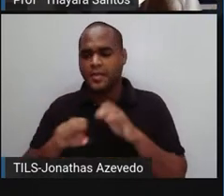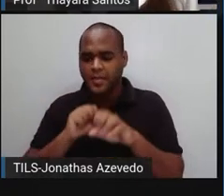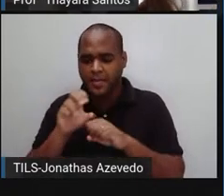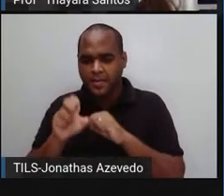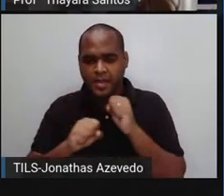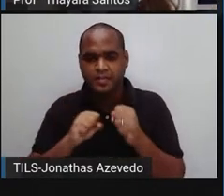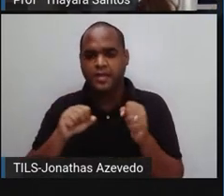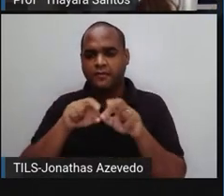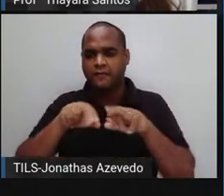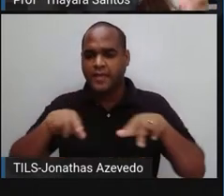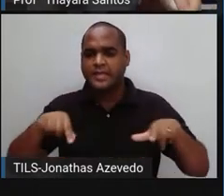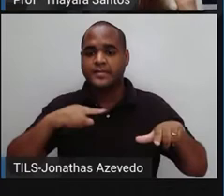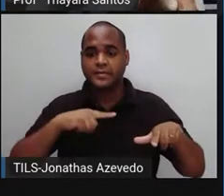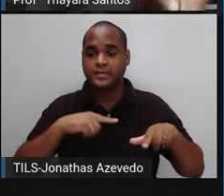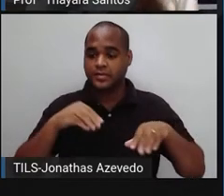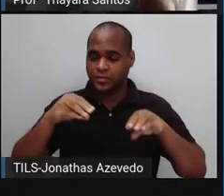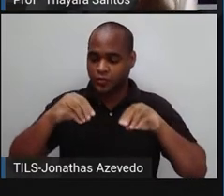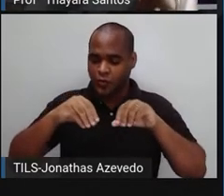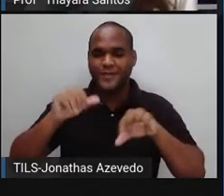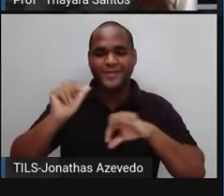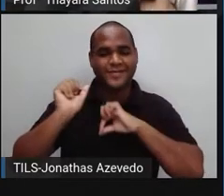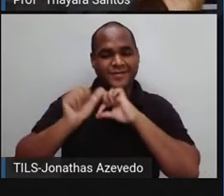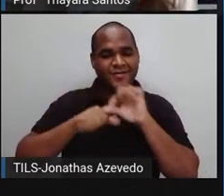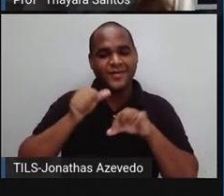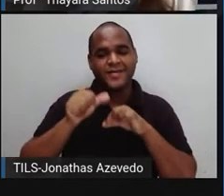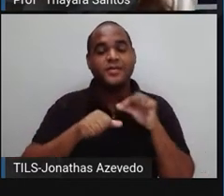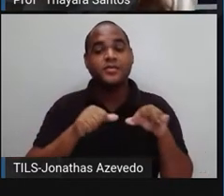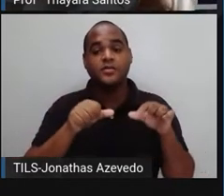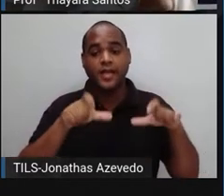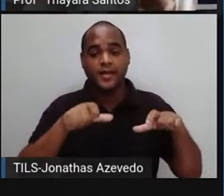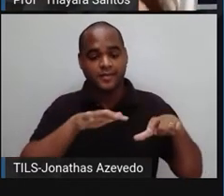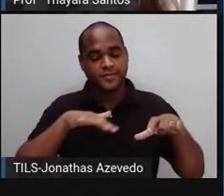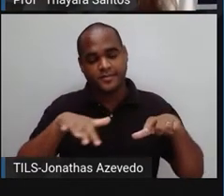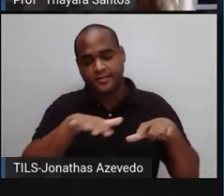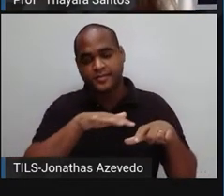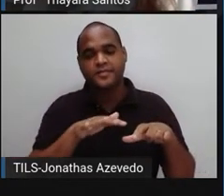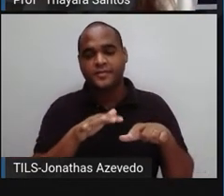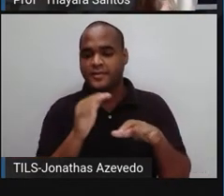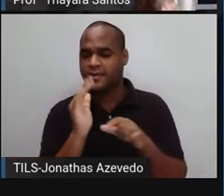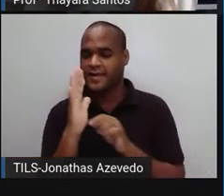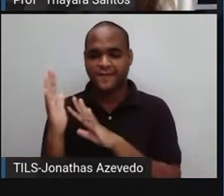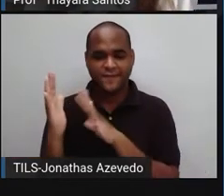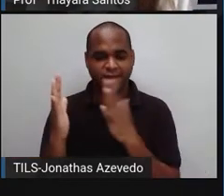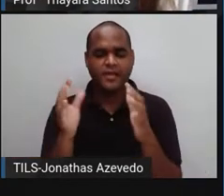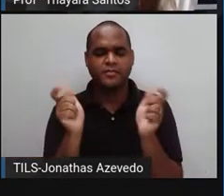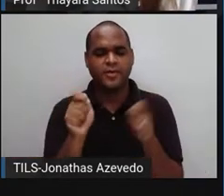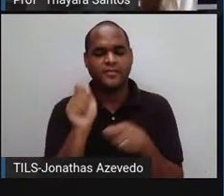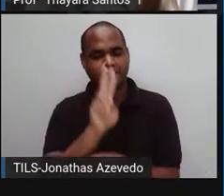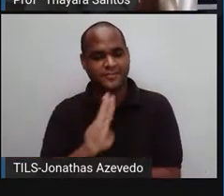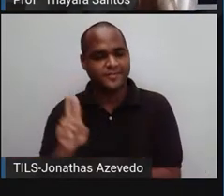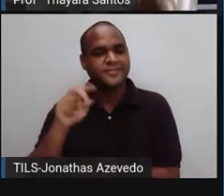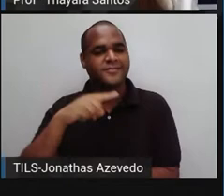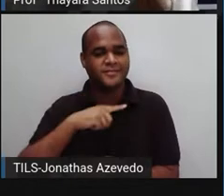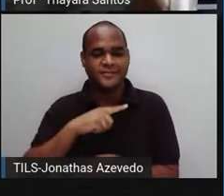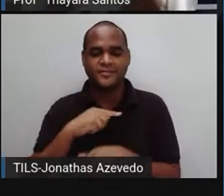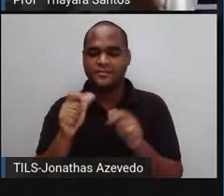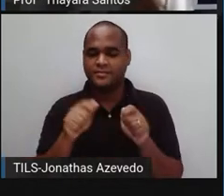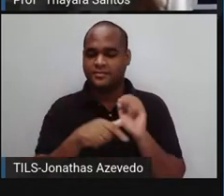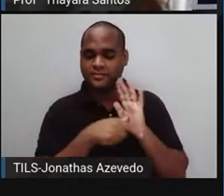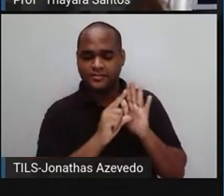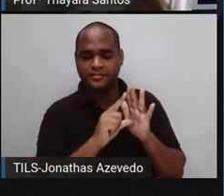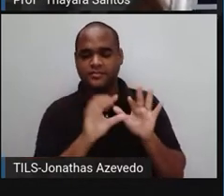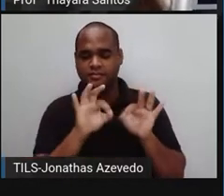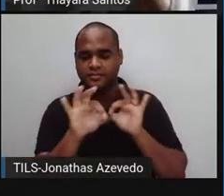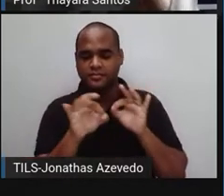depositam no solo. E no solo, as plantas que estão se desenvolvendo ali utilizam esses nutrientes que antes estavam naquele